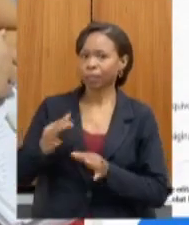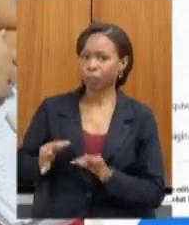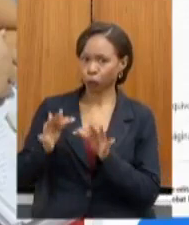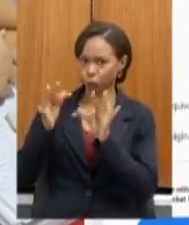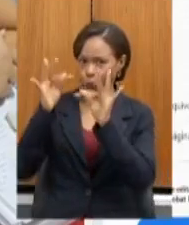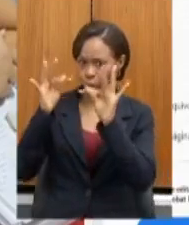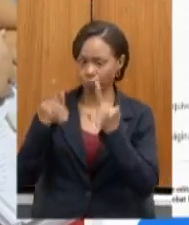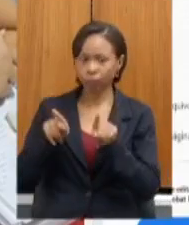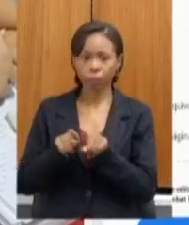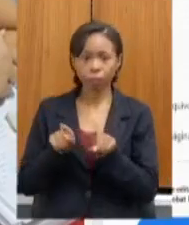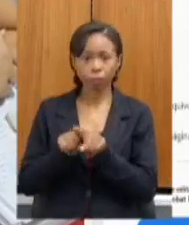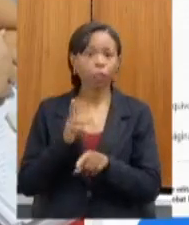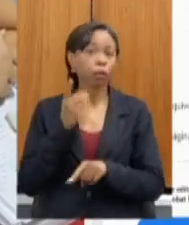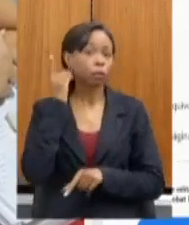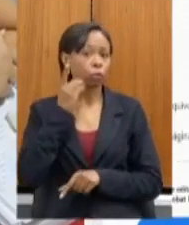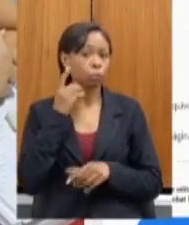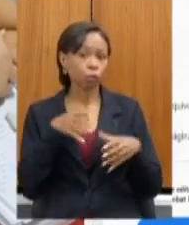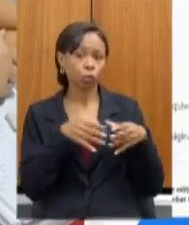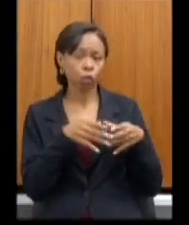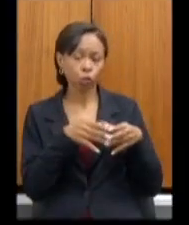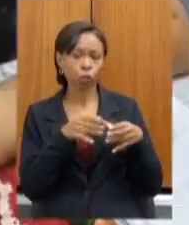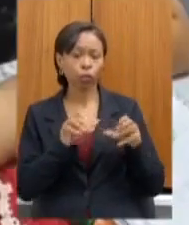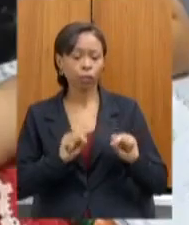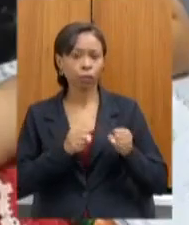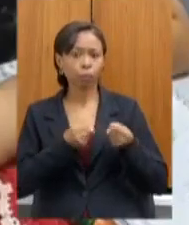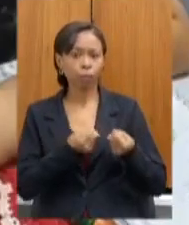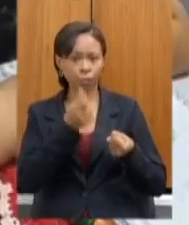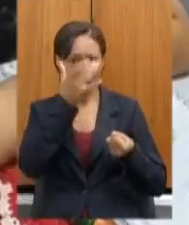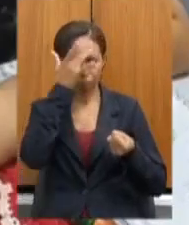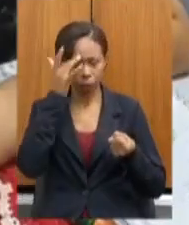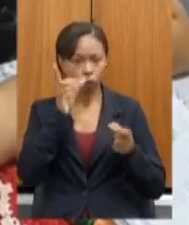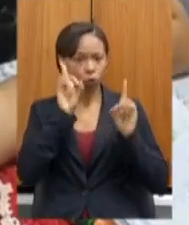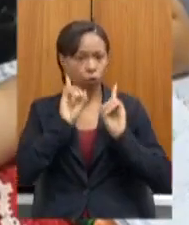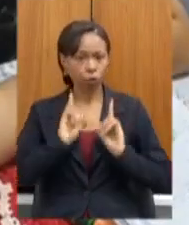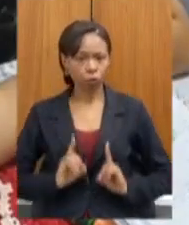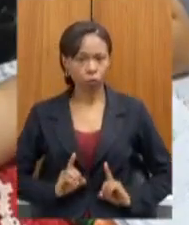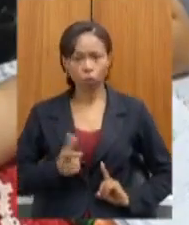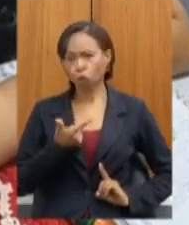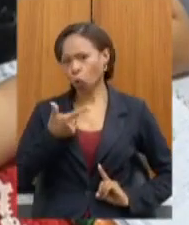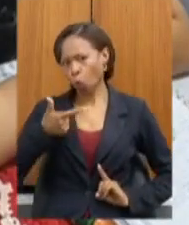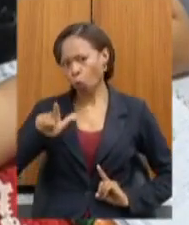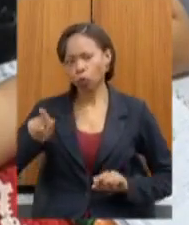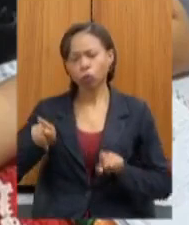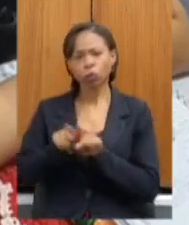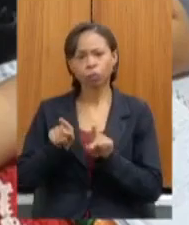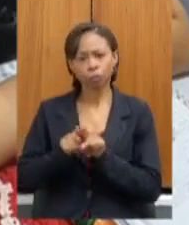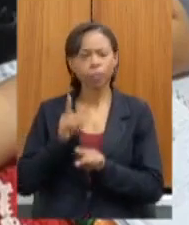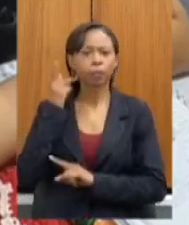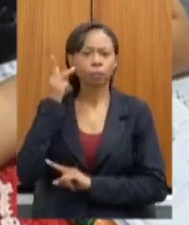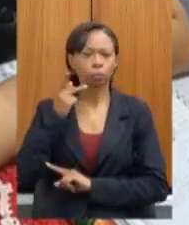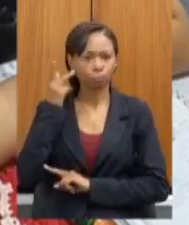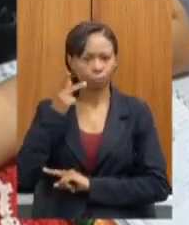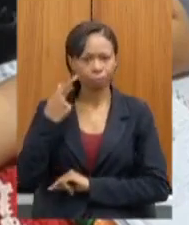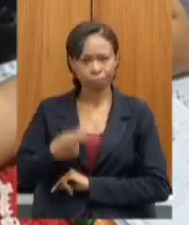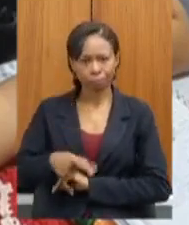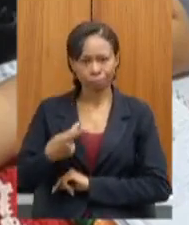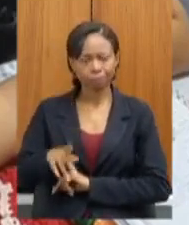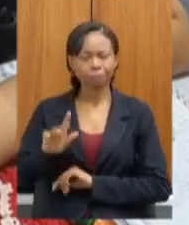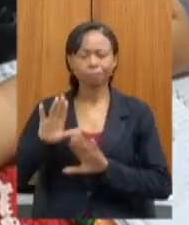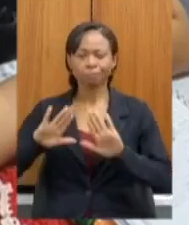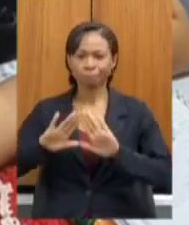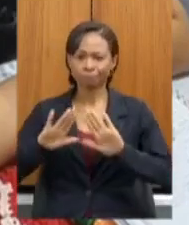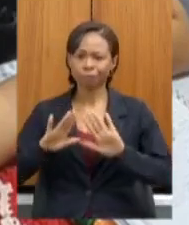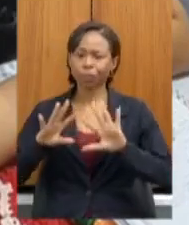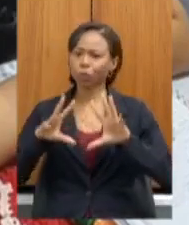deputados também, membros da Comissão de Defesa da Pessoa com Deficiência, demais deputados da Assembleia, todos que estão assistindo, é com grande